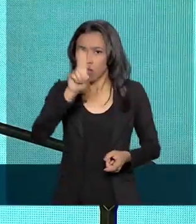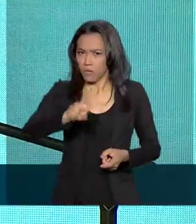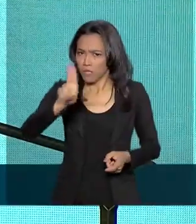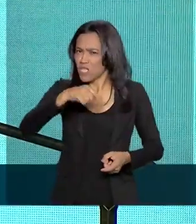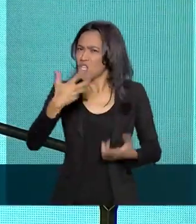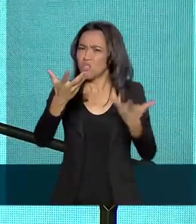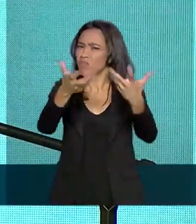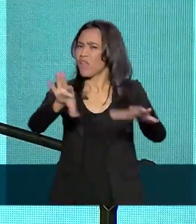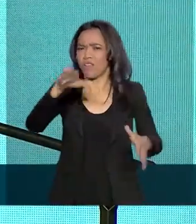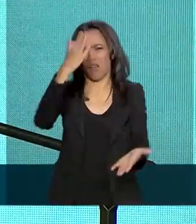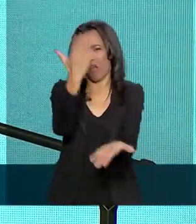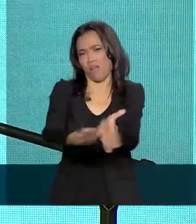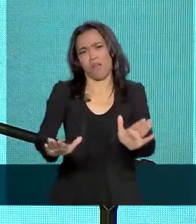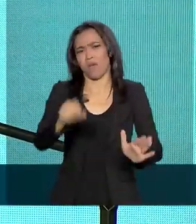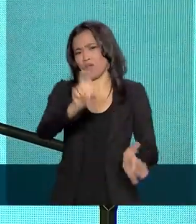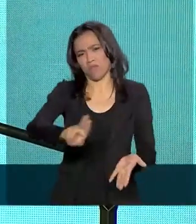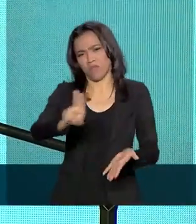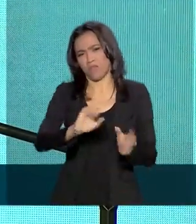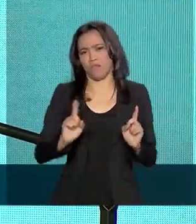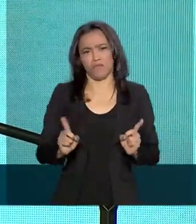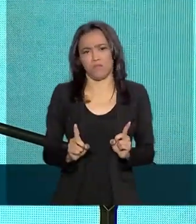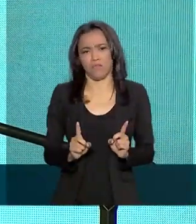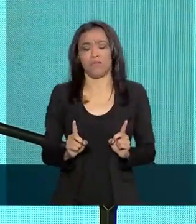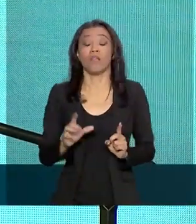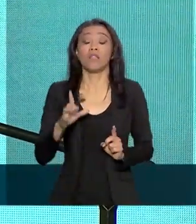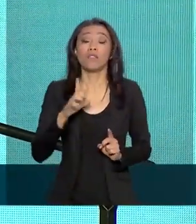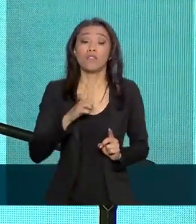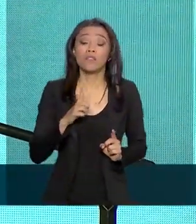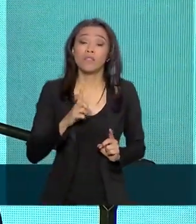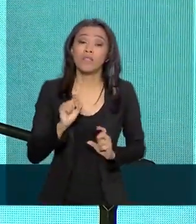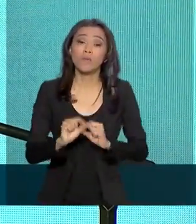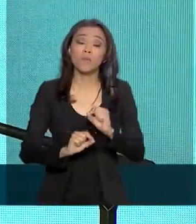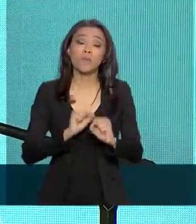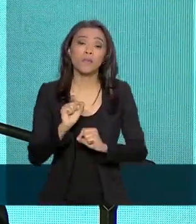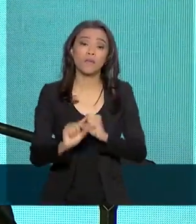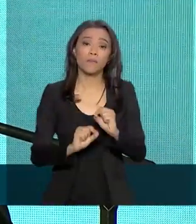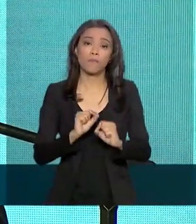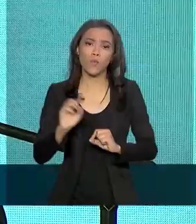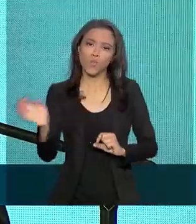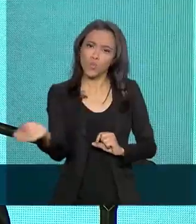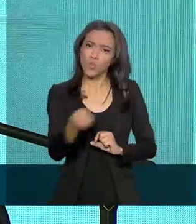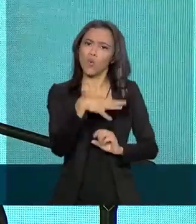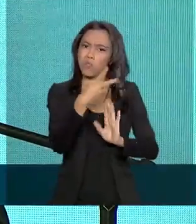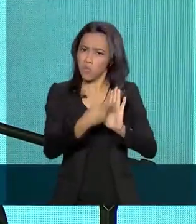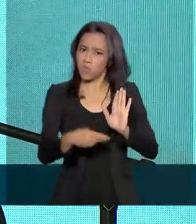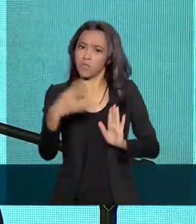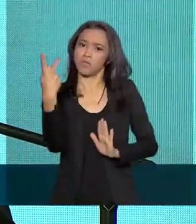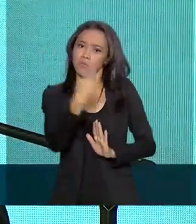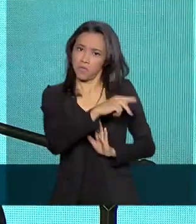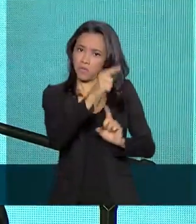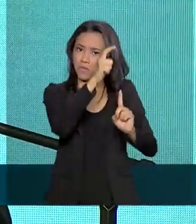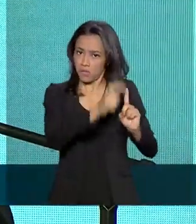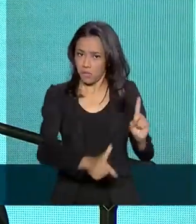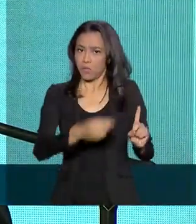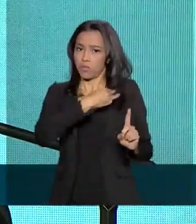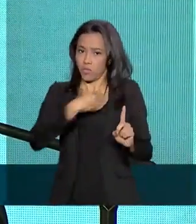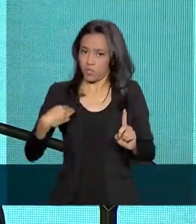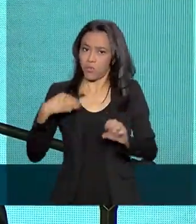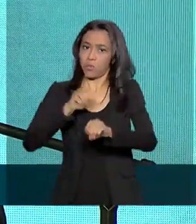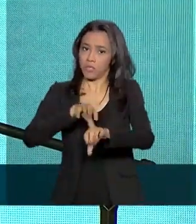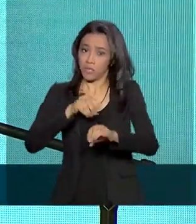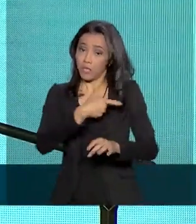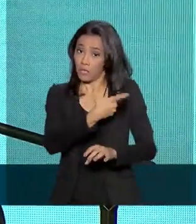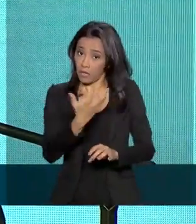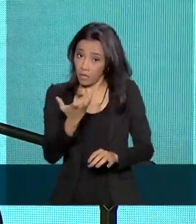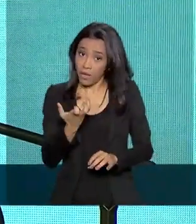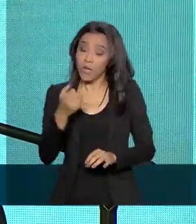quer acabar com as universidades. Então, ele tem um novo projeto dele que ele quer realmente fazer com a